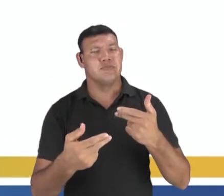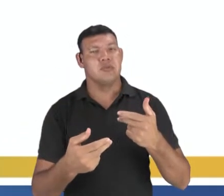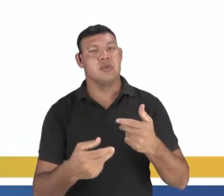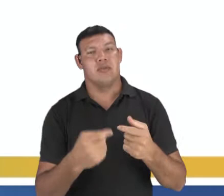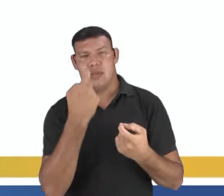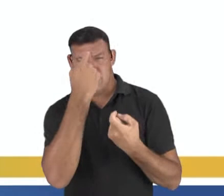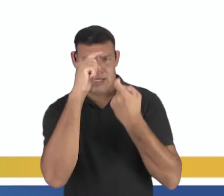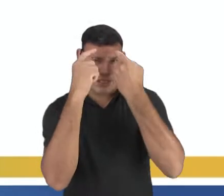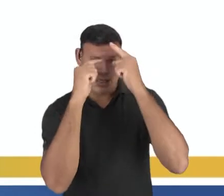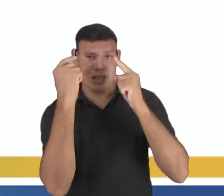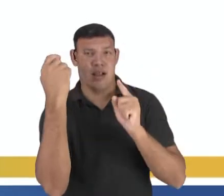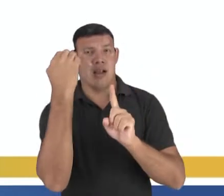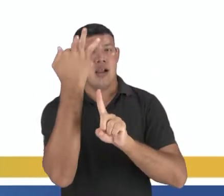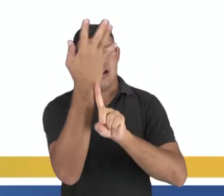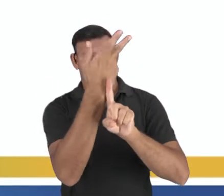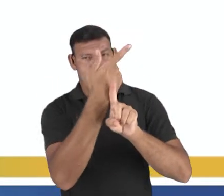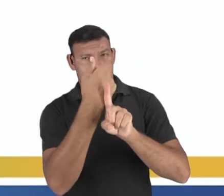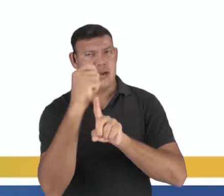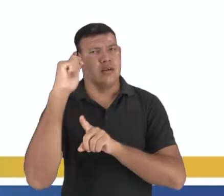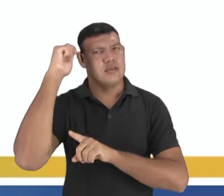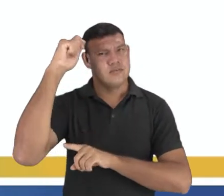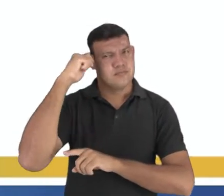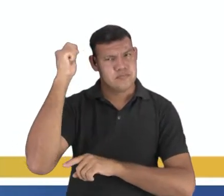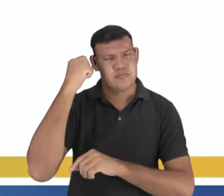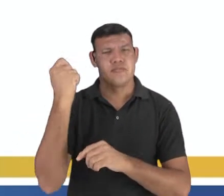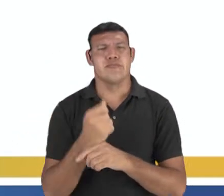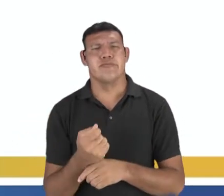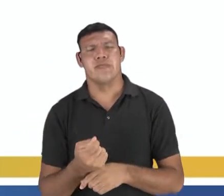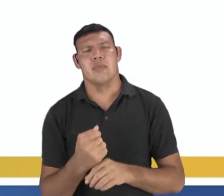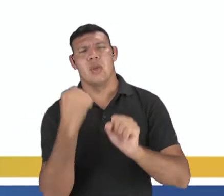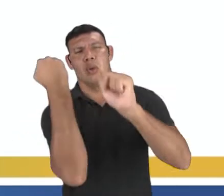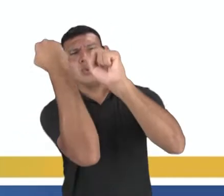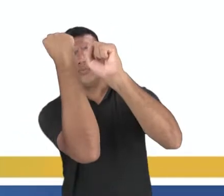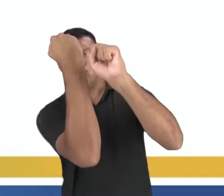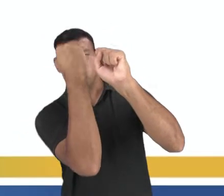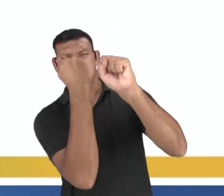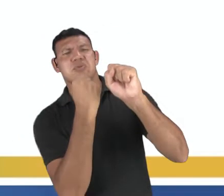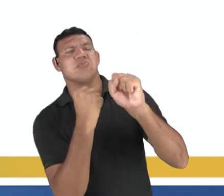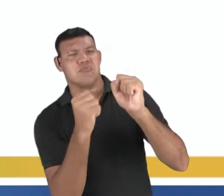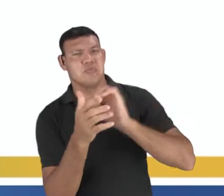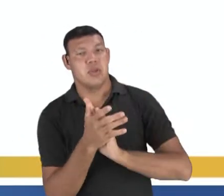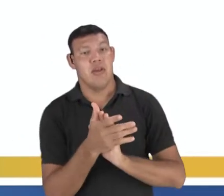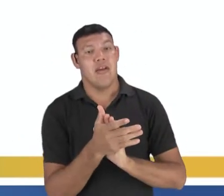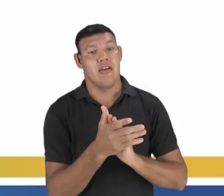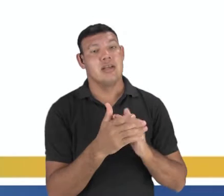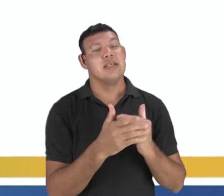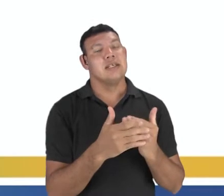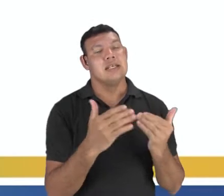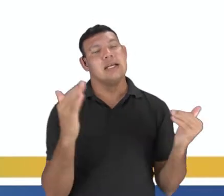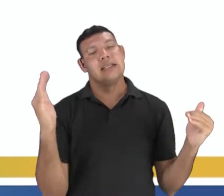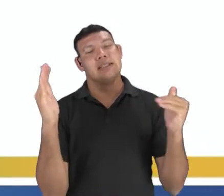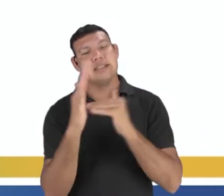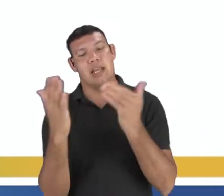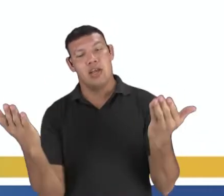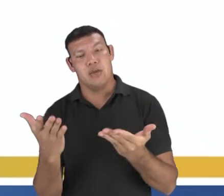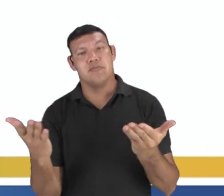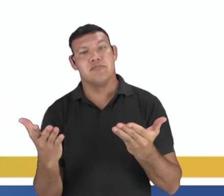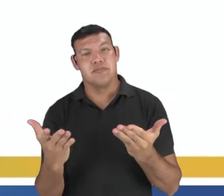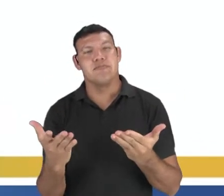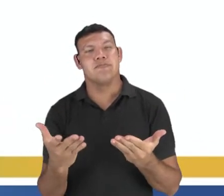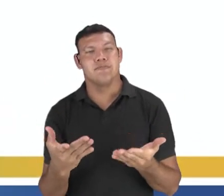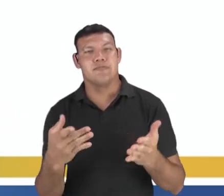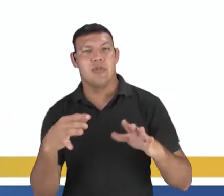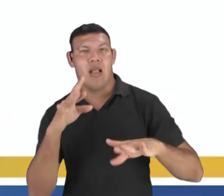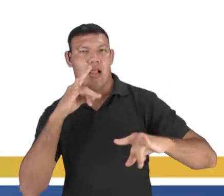feita em peças monumentais e também pequenas esculturas que conseguiram chegar aos dias de hoje para o nosso deleite.